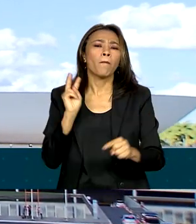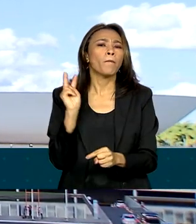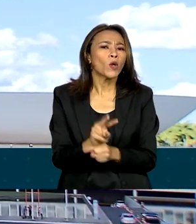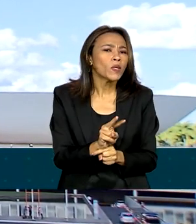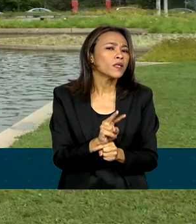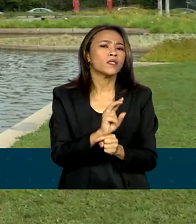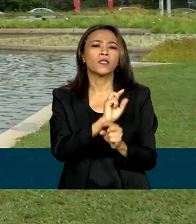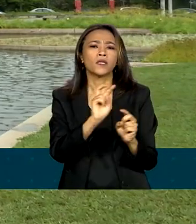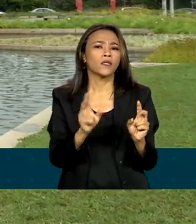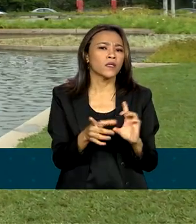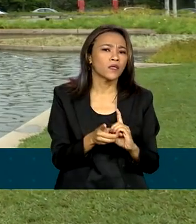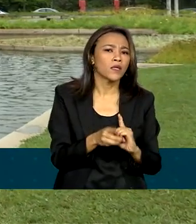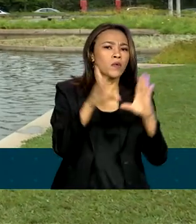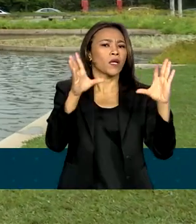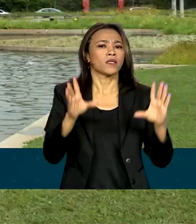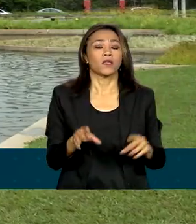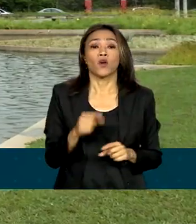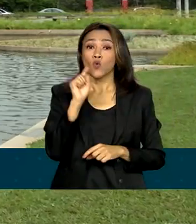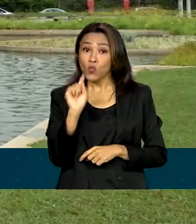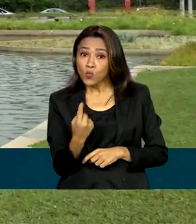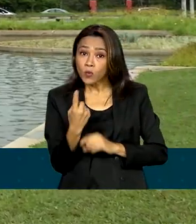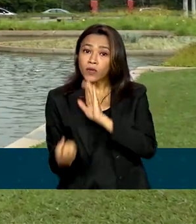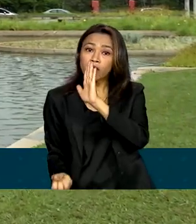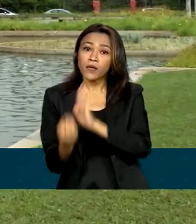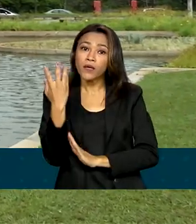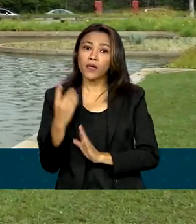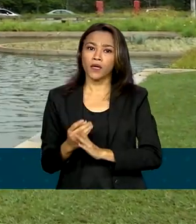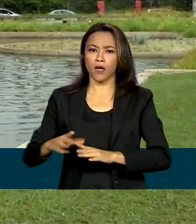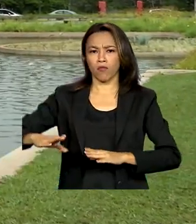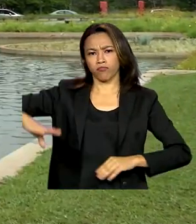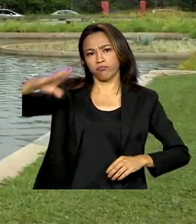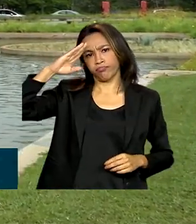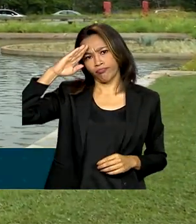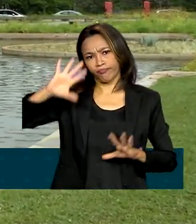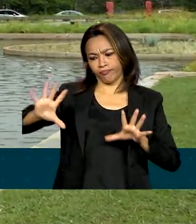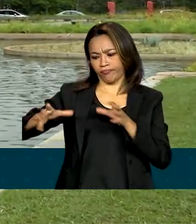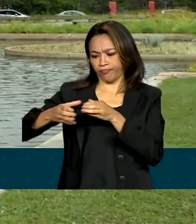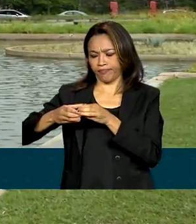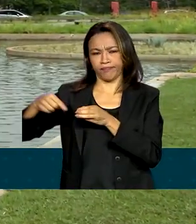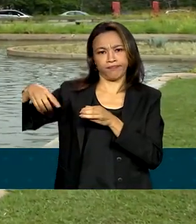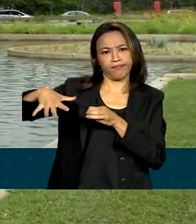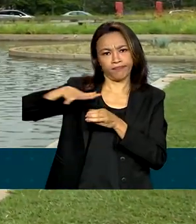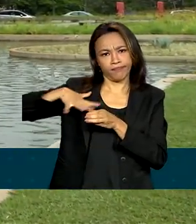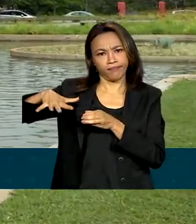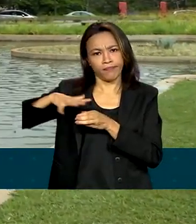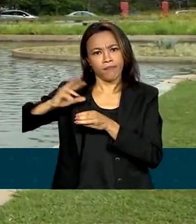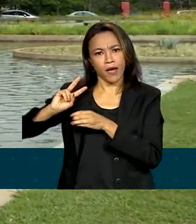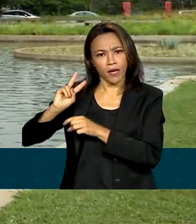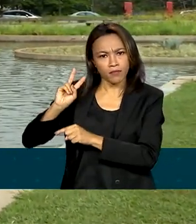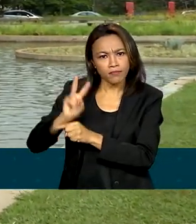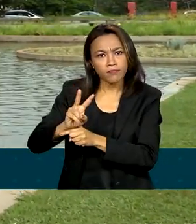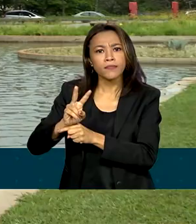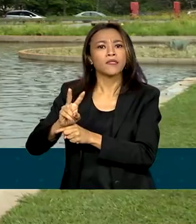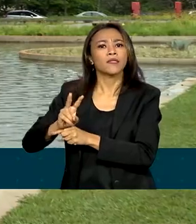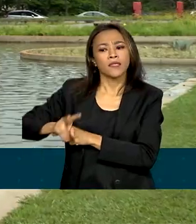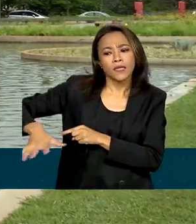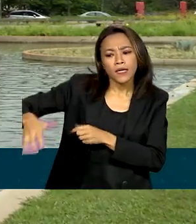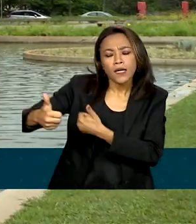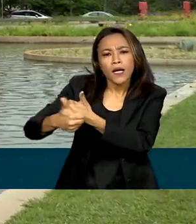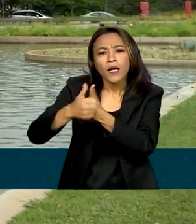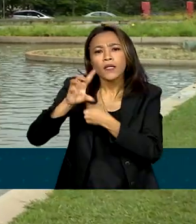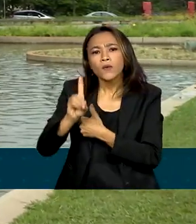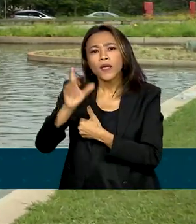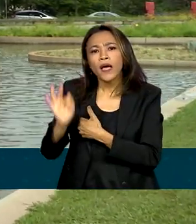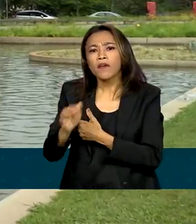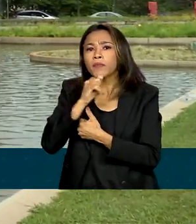democracia. Entre eles, um que cria uma guarda nacional para atuar em áreas específicas do Distrito Federal, como